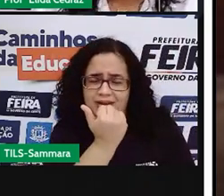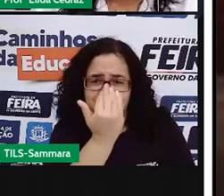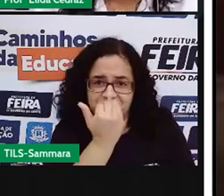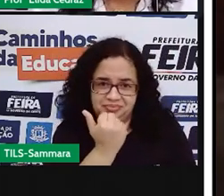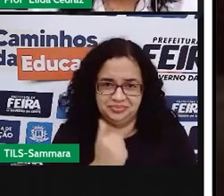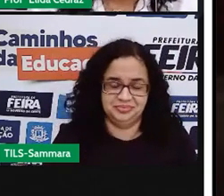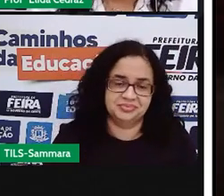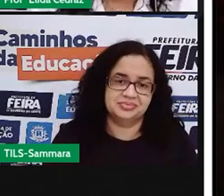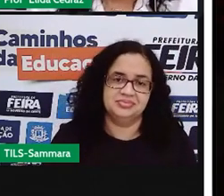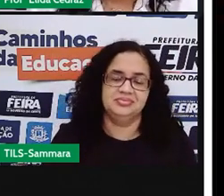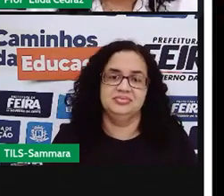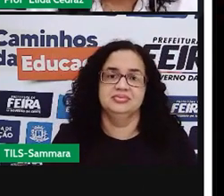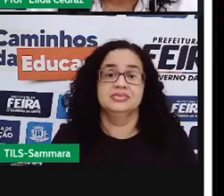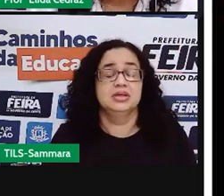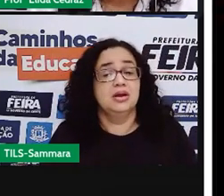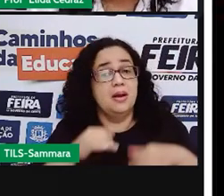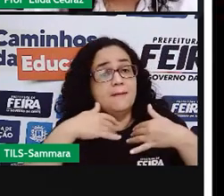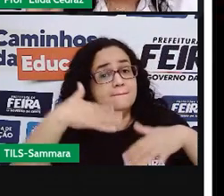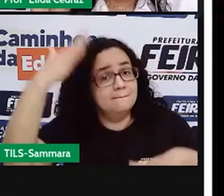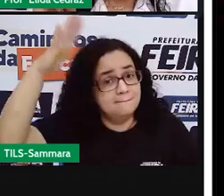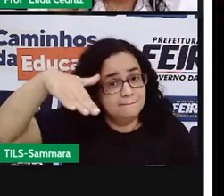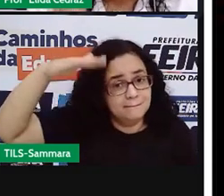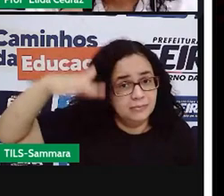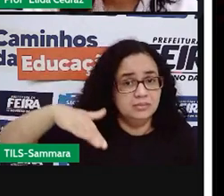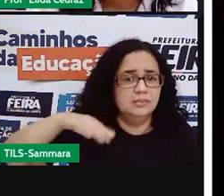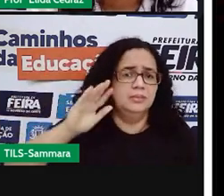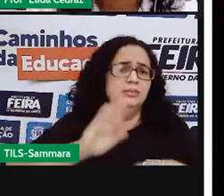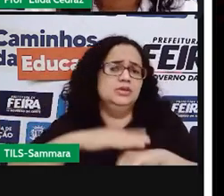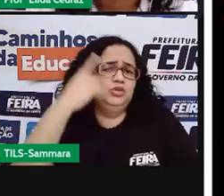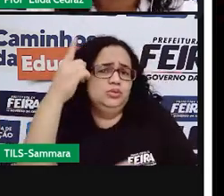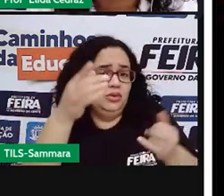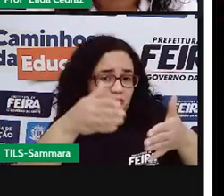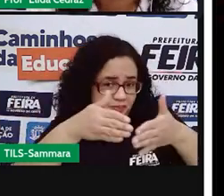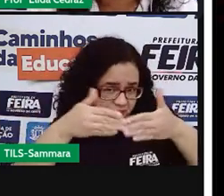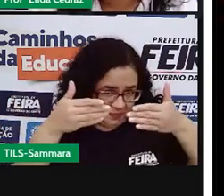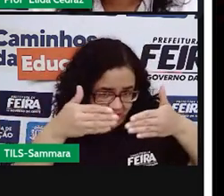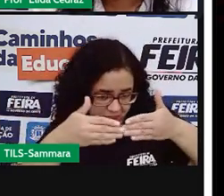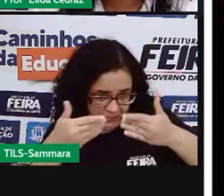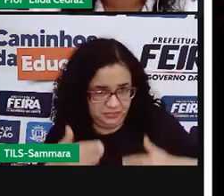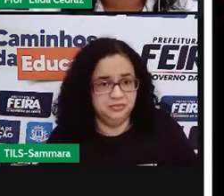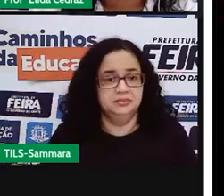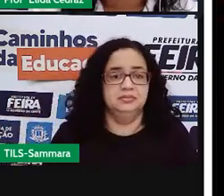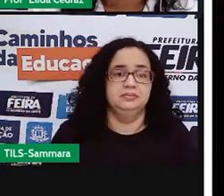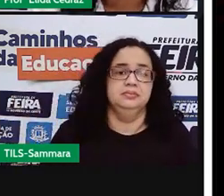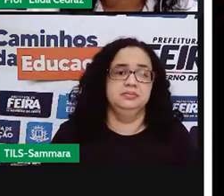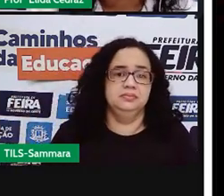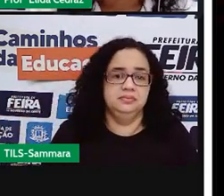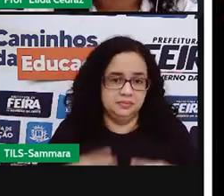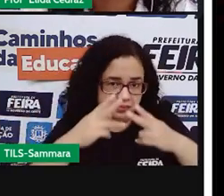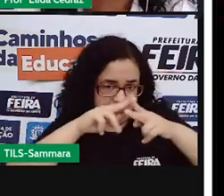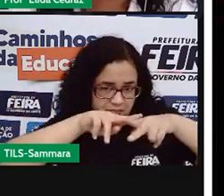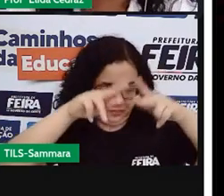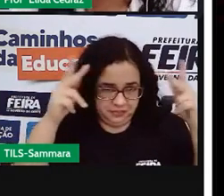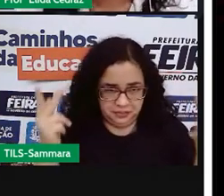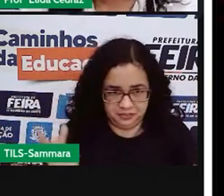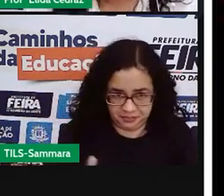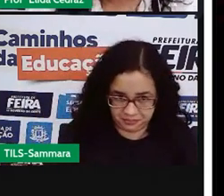Pois é. Promoção. Mais uma, por favor. Isso aí, da Pizza Hut.